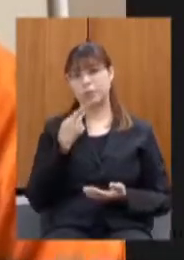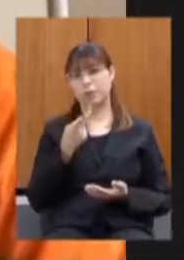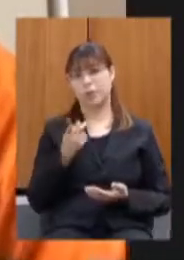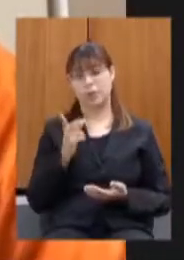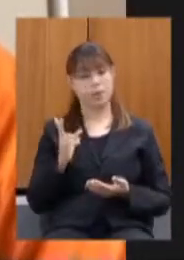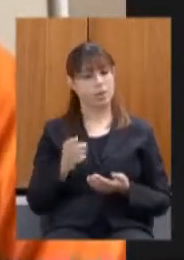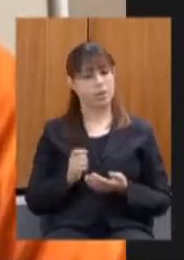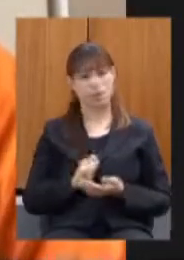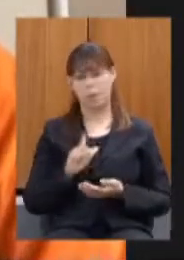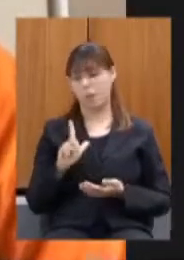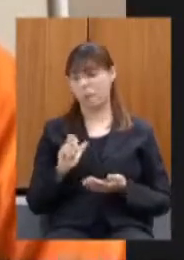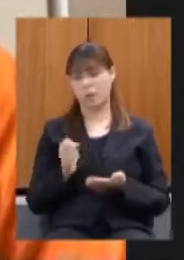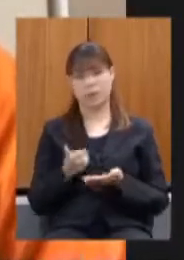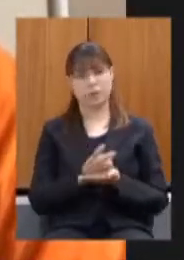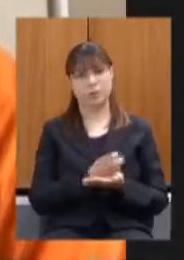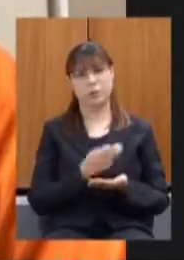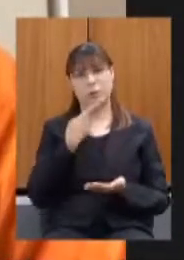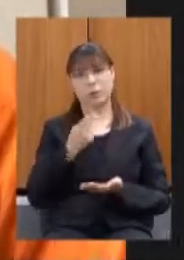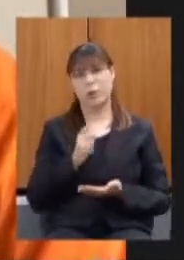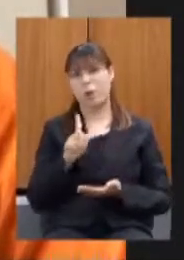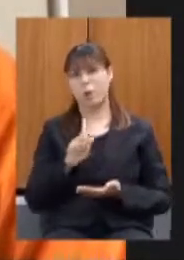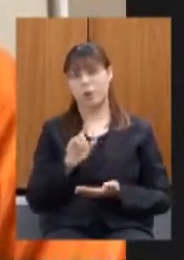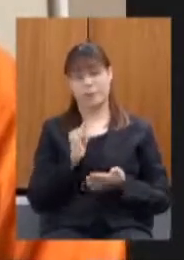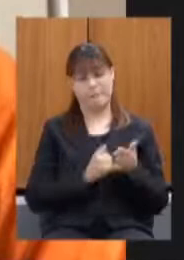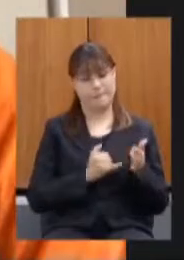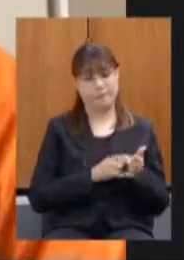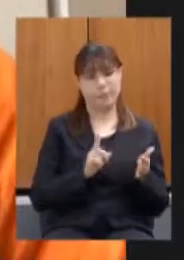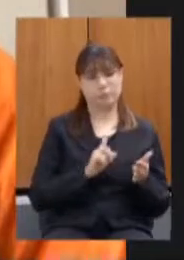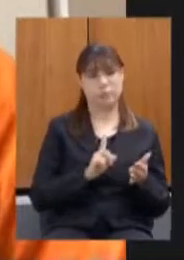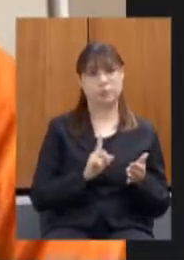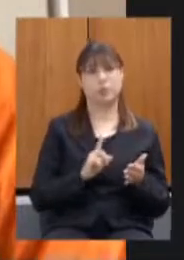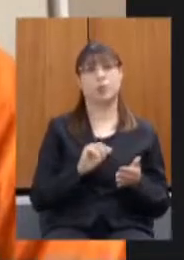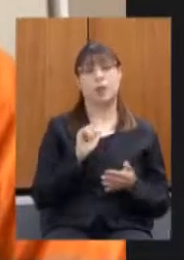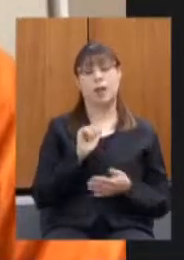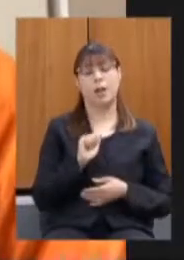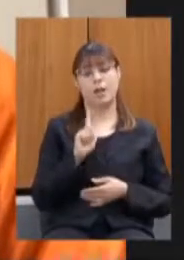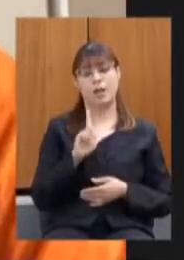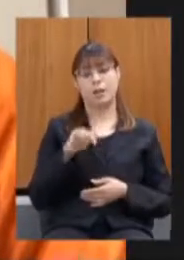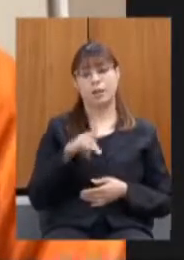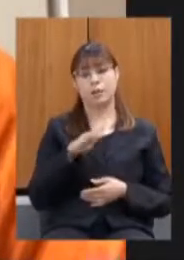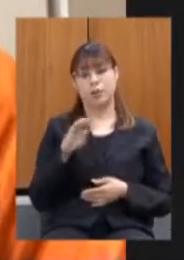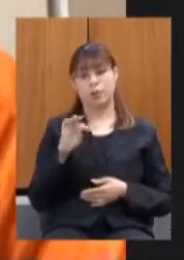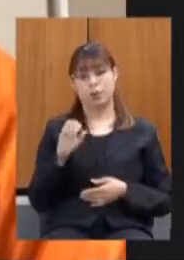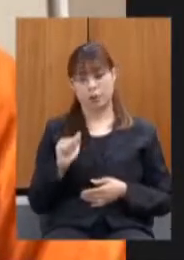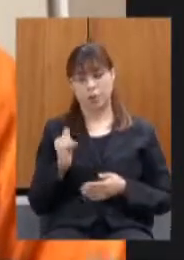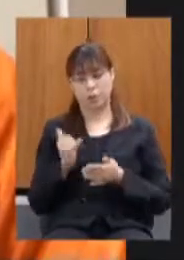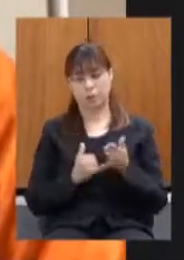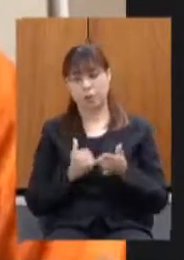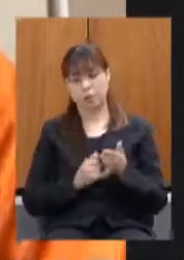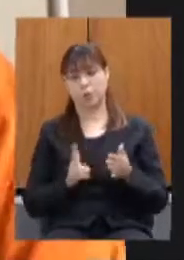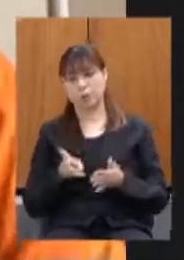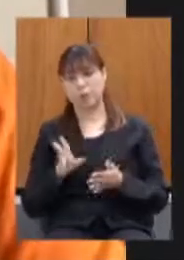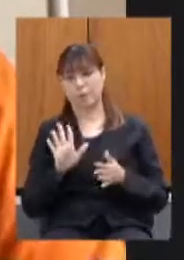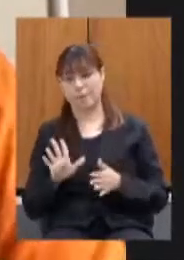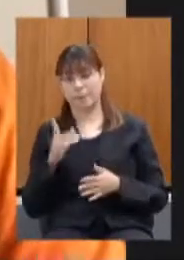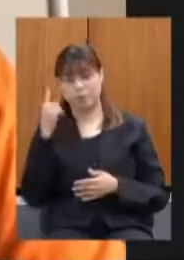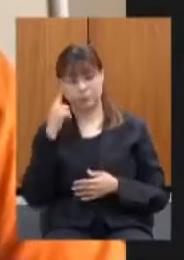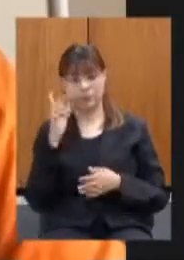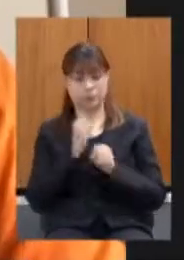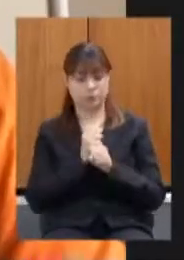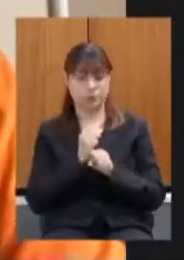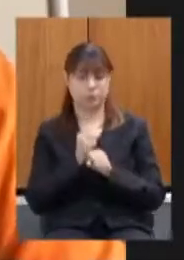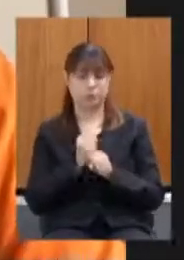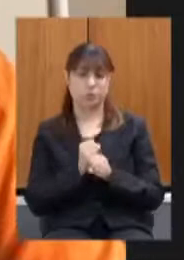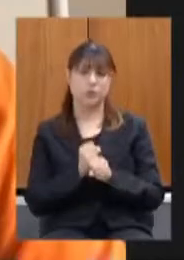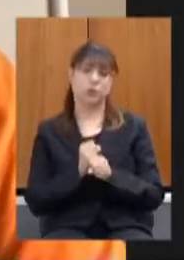tributária você pode falar que não houve aumento de imposto a líquida de imposto realmente mantém-se a mesma mas quando você mexe na base de cálculo